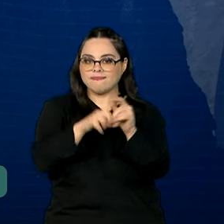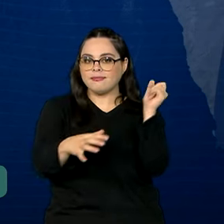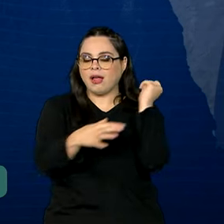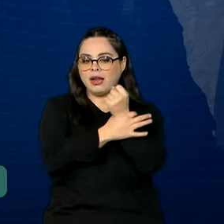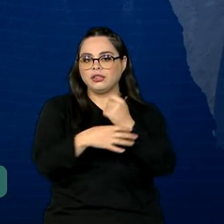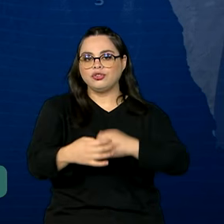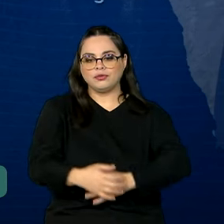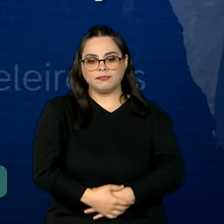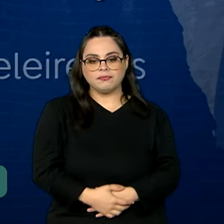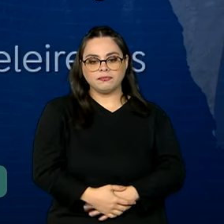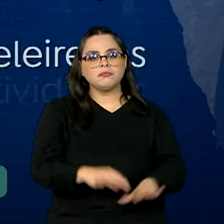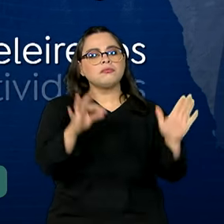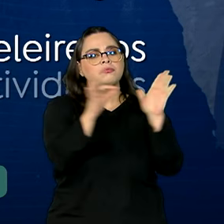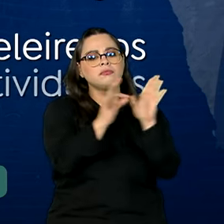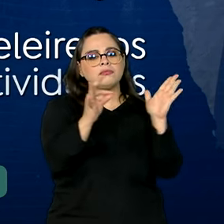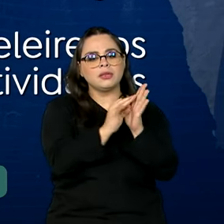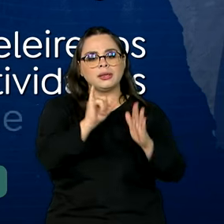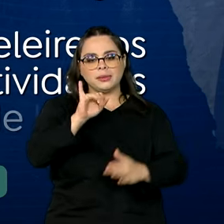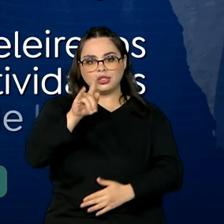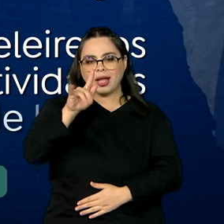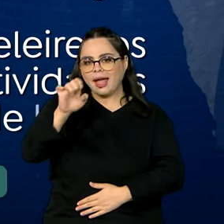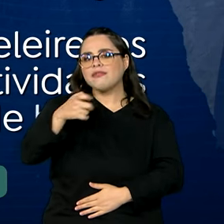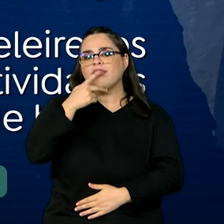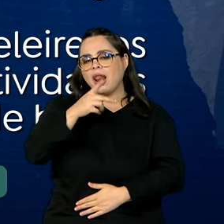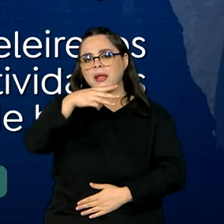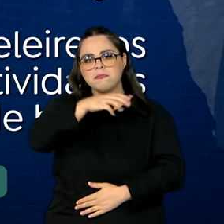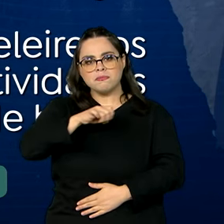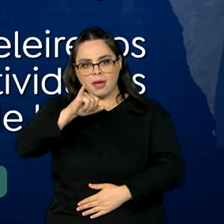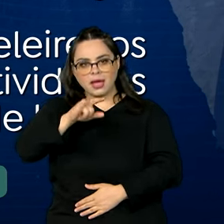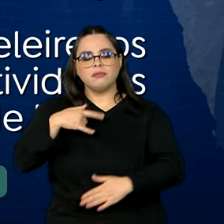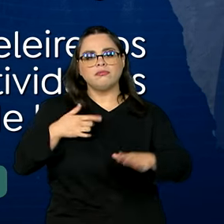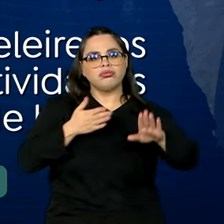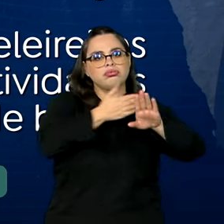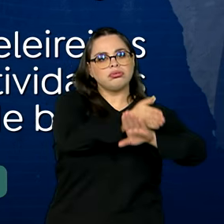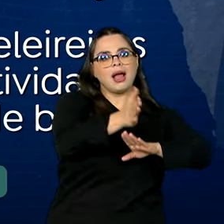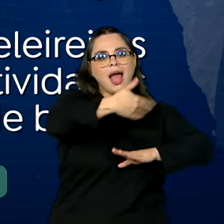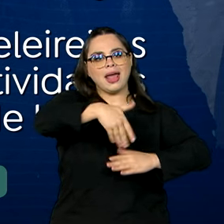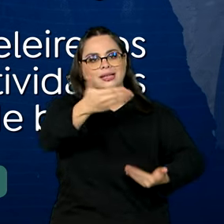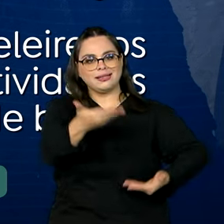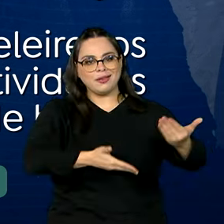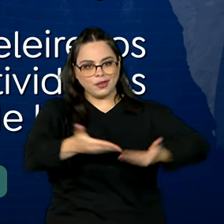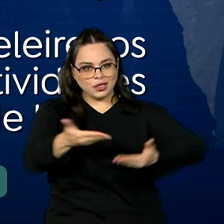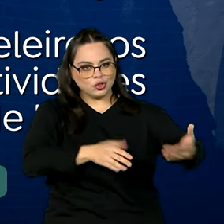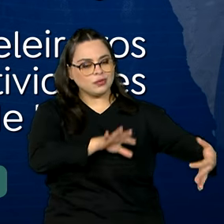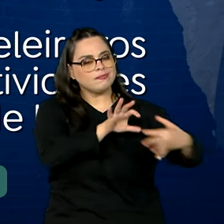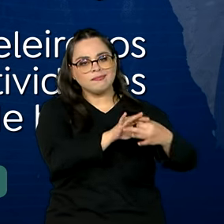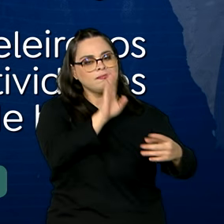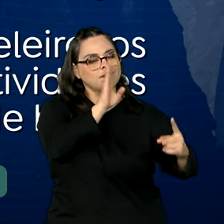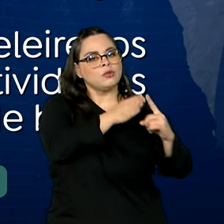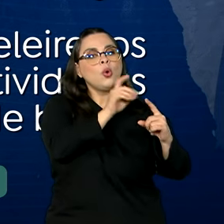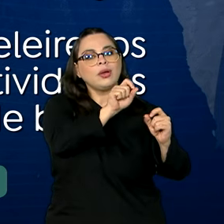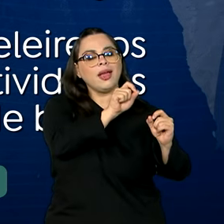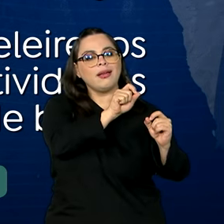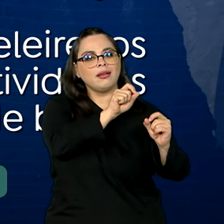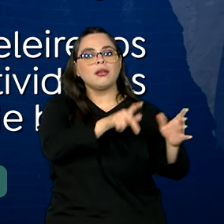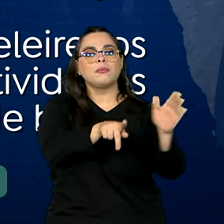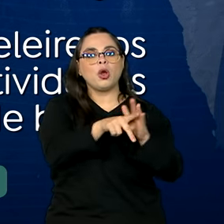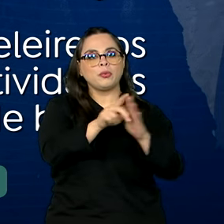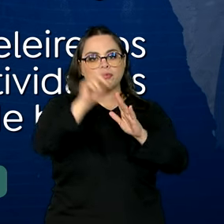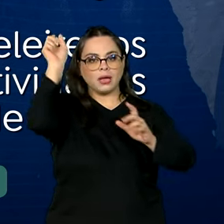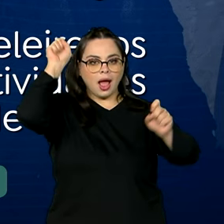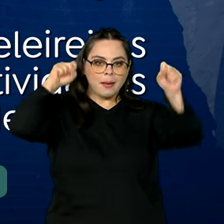em 2022, cerca da metade dos MEIs atuavam no setor de serviços, com destaque para atividades de